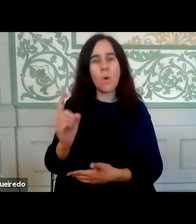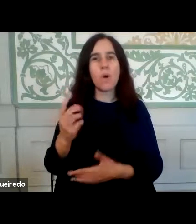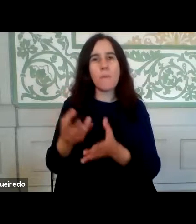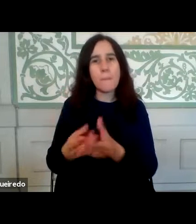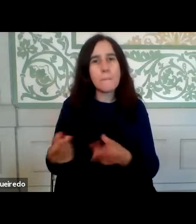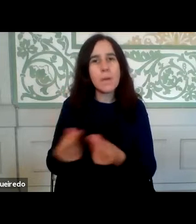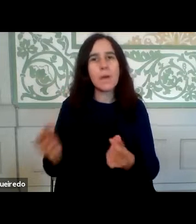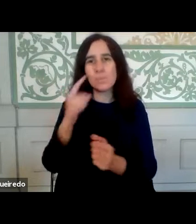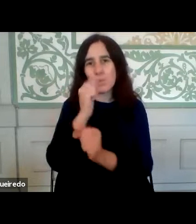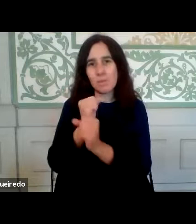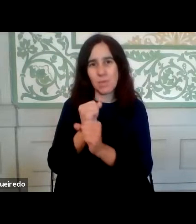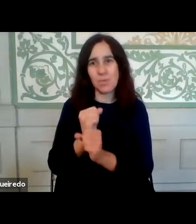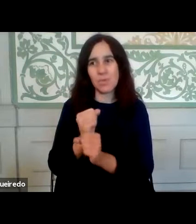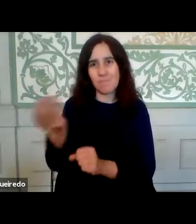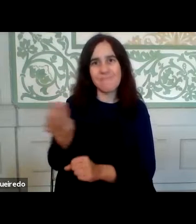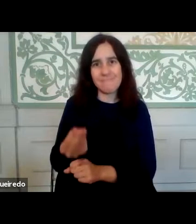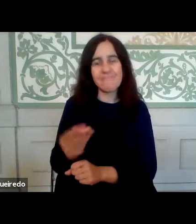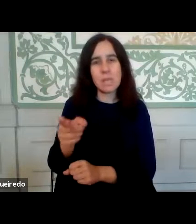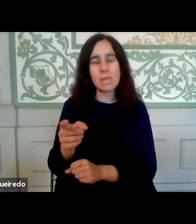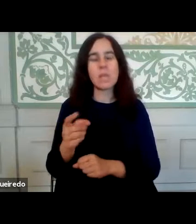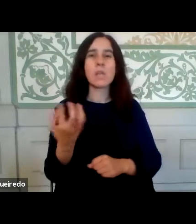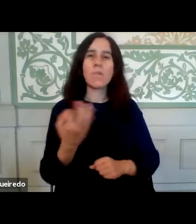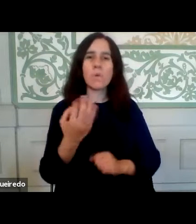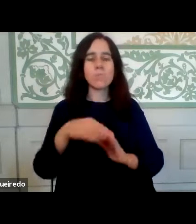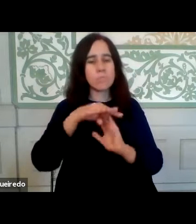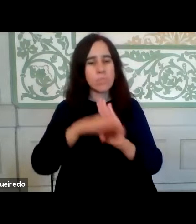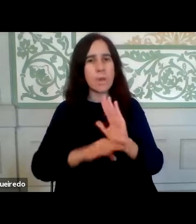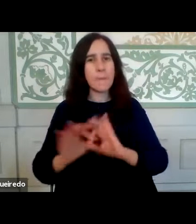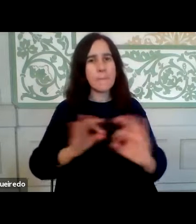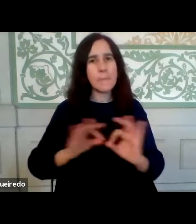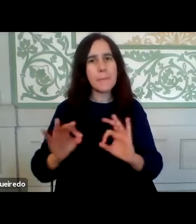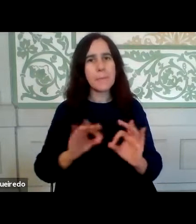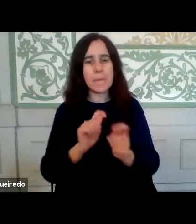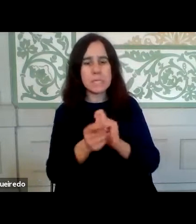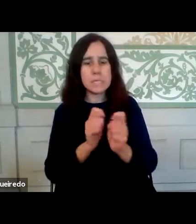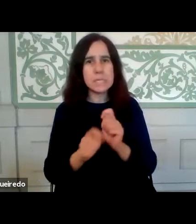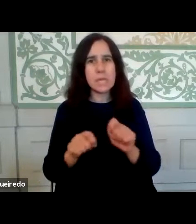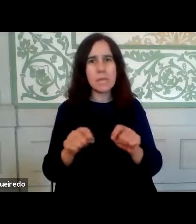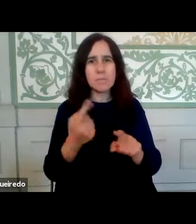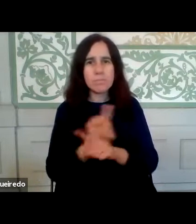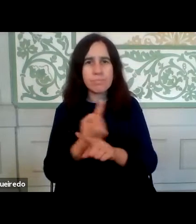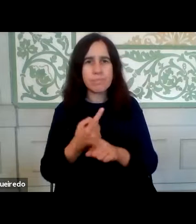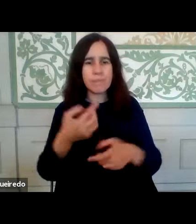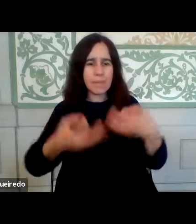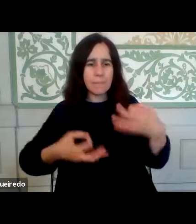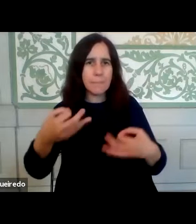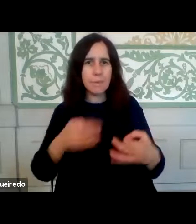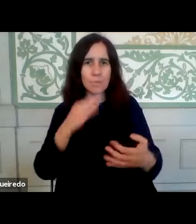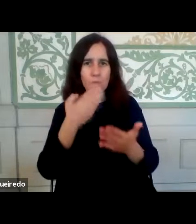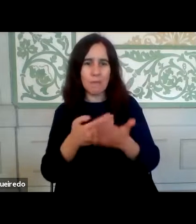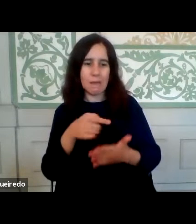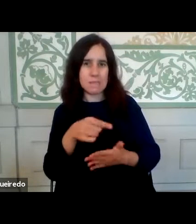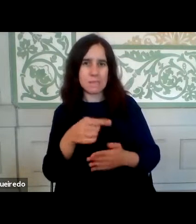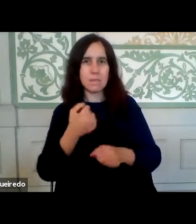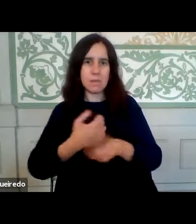dos próprios trabalhadores, com uma programação e preparação de todos esses equipamentos para este trabalho